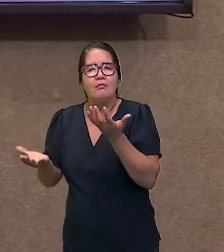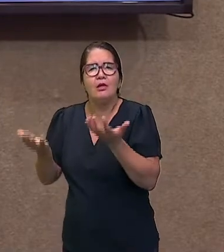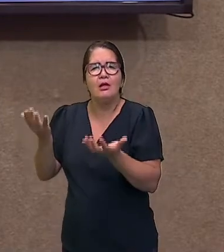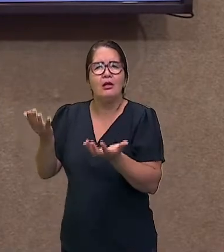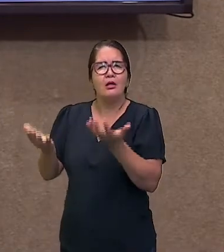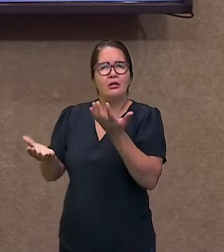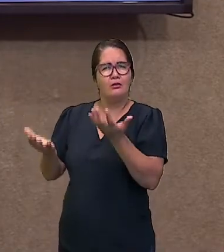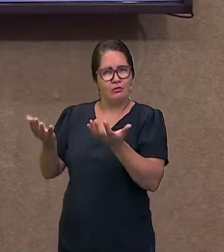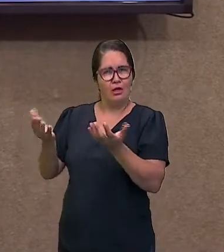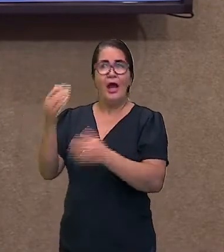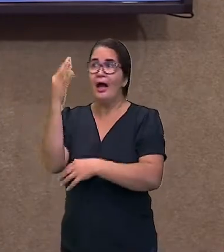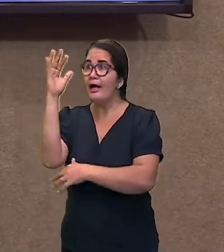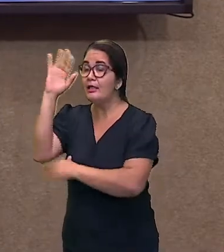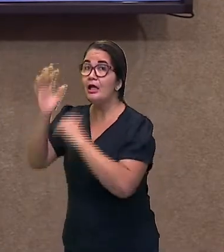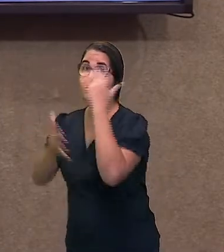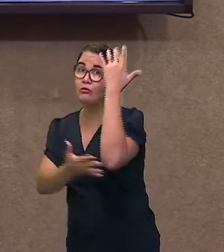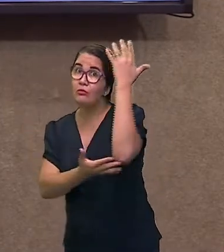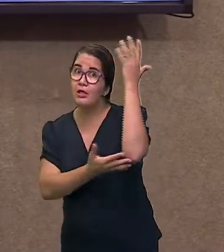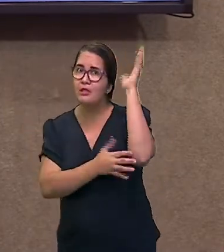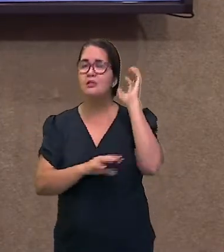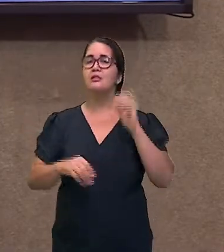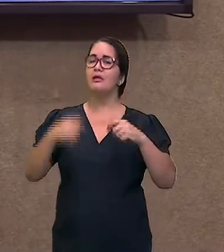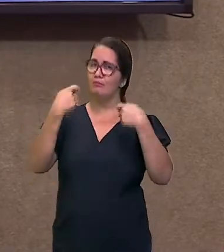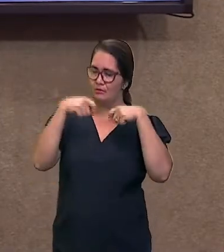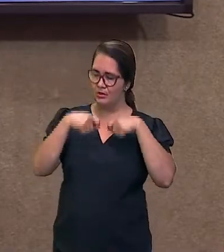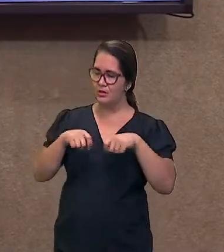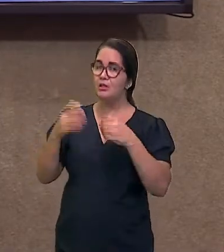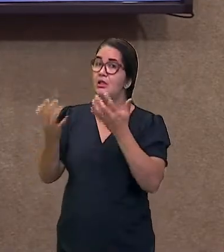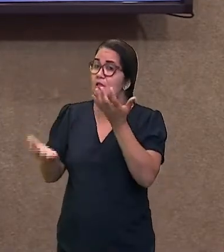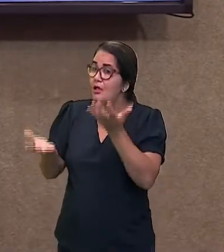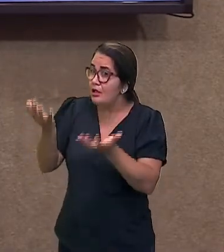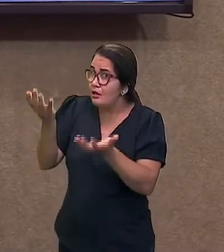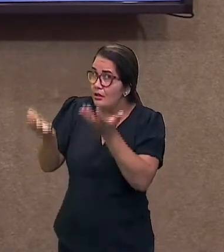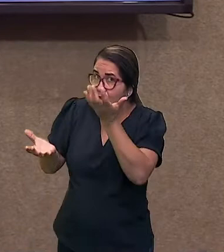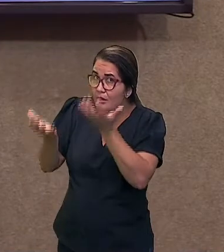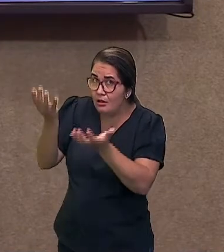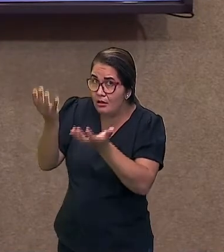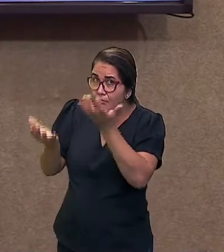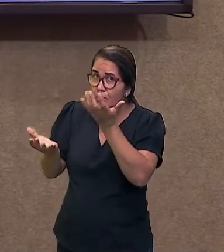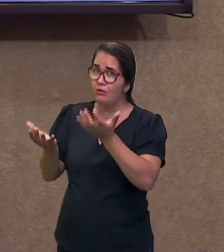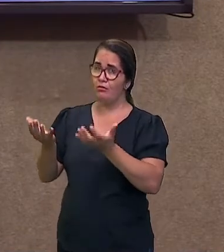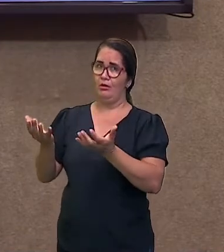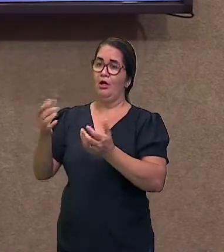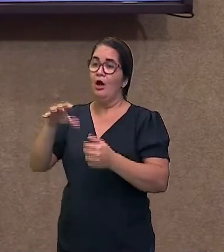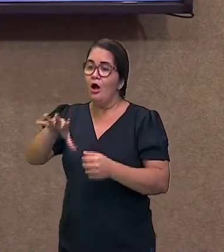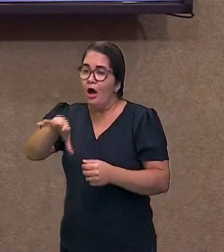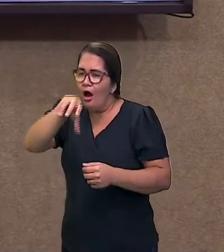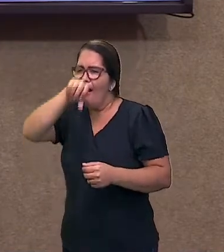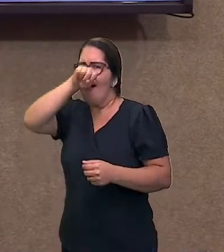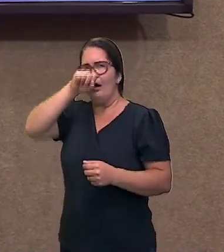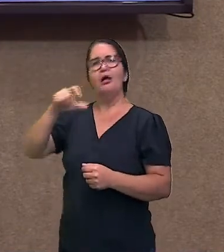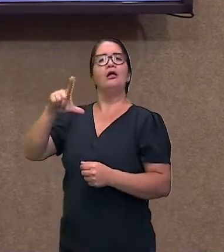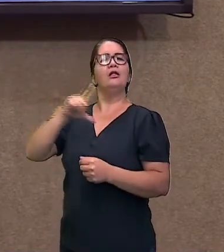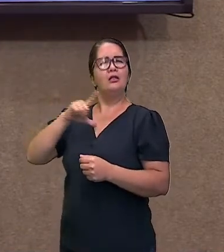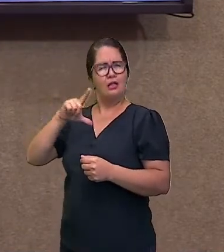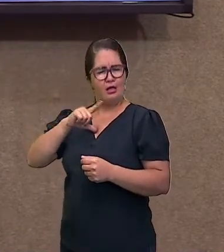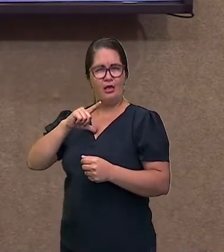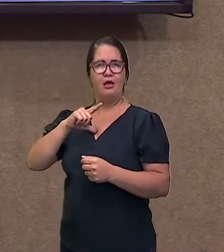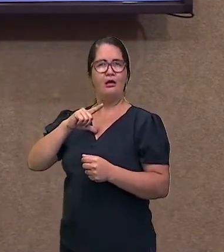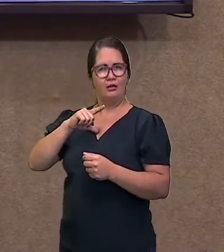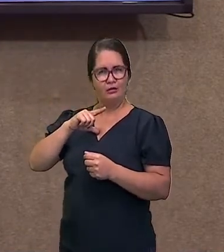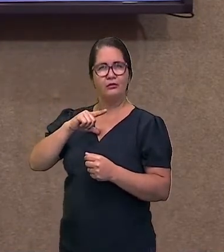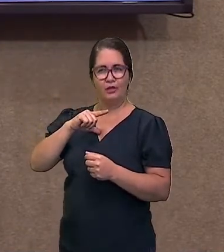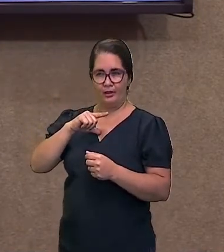precisam dessa oxigenação ali. Então, a gente precisa que tudo funcione, que tudo interaja.